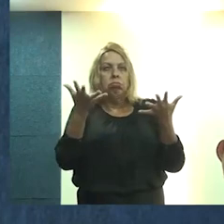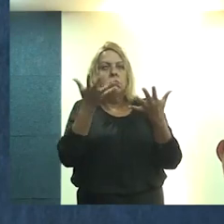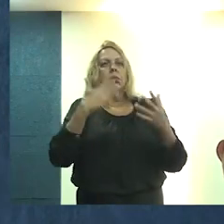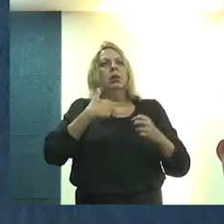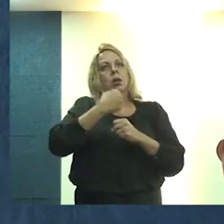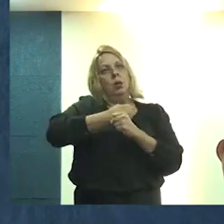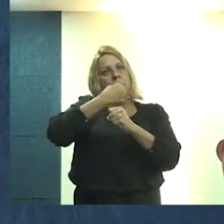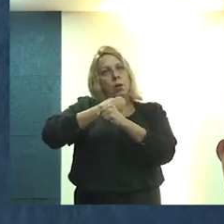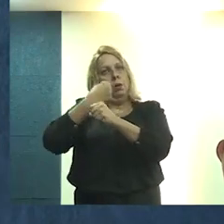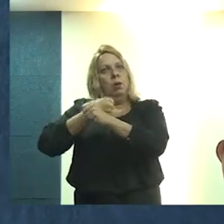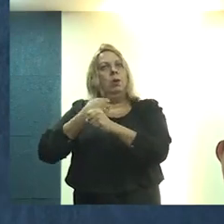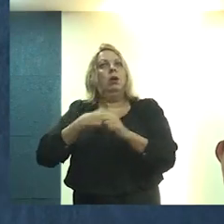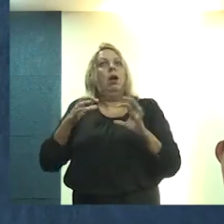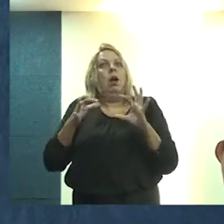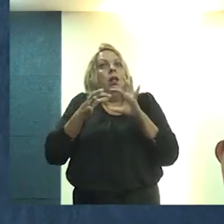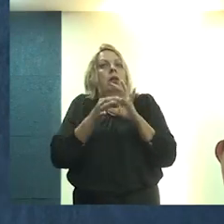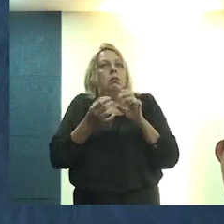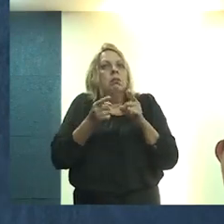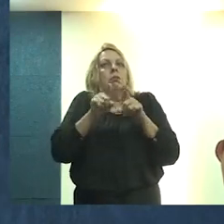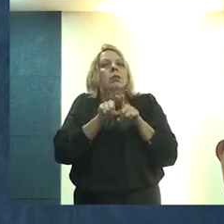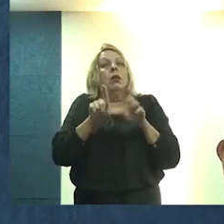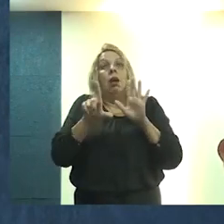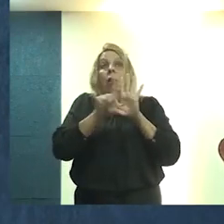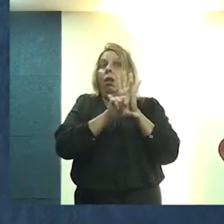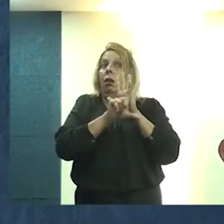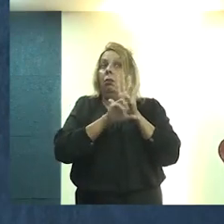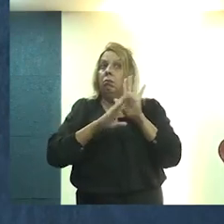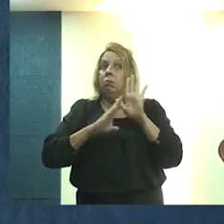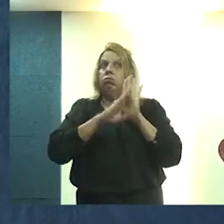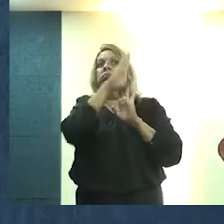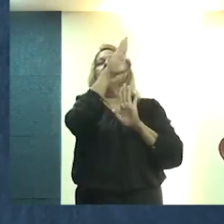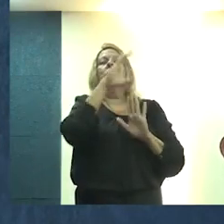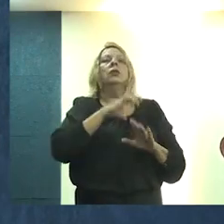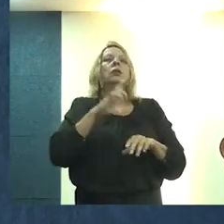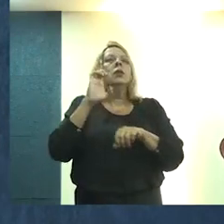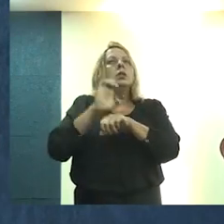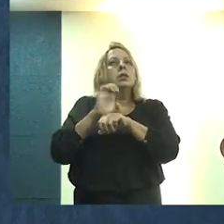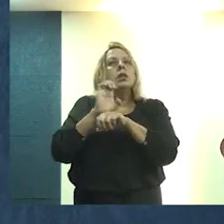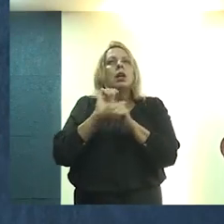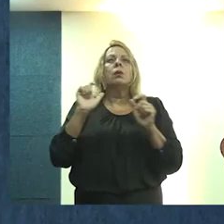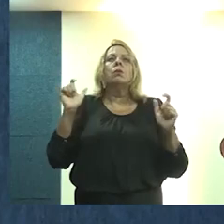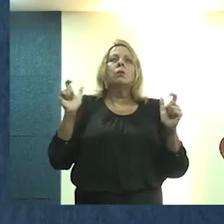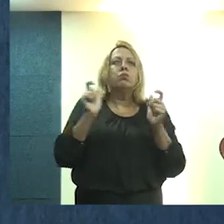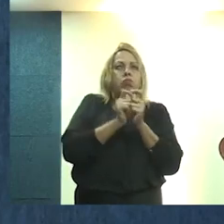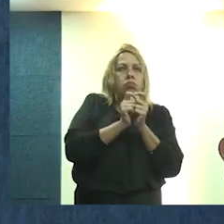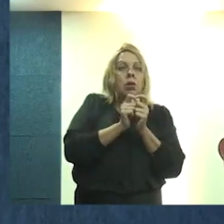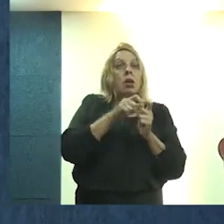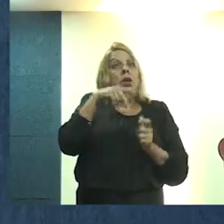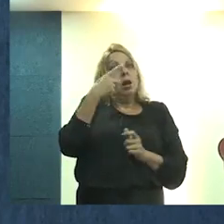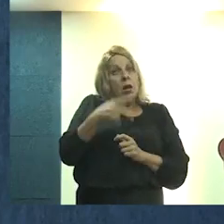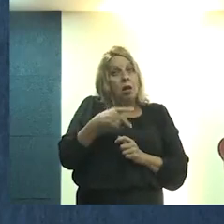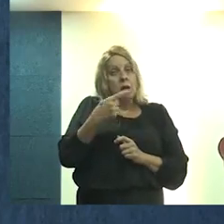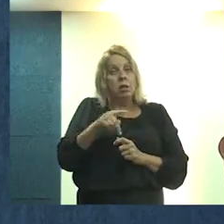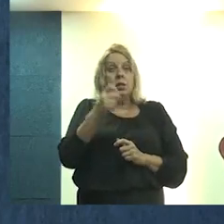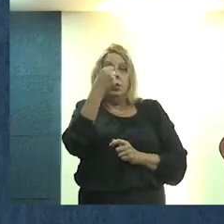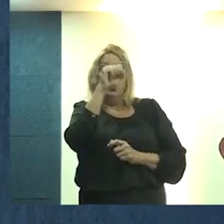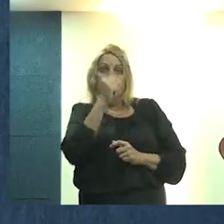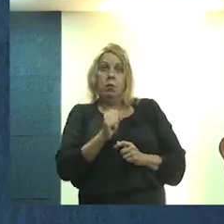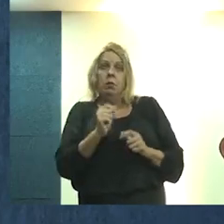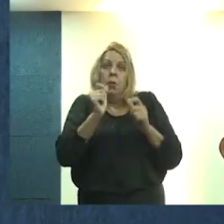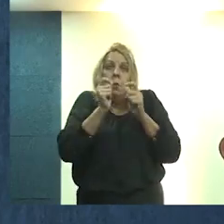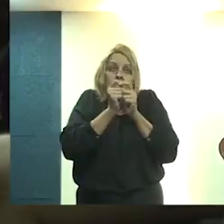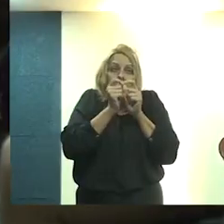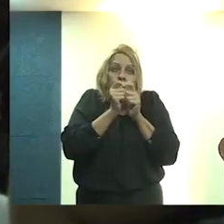para a gente construir essa aliança para alavancar a lei, a gente tem um estado muito pequeno, esse é o menor estado do Brasil,